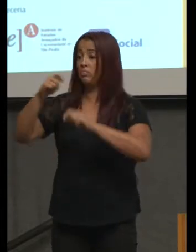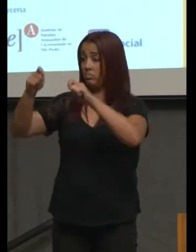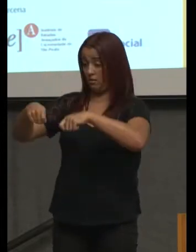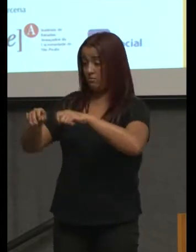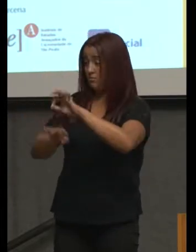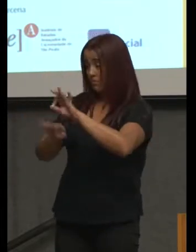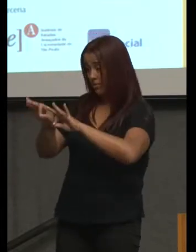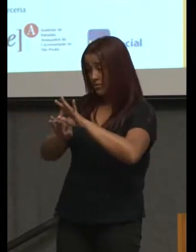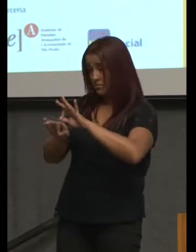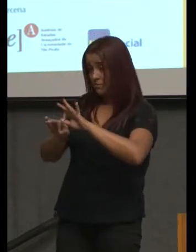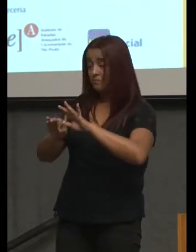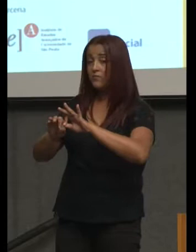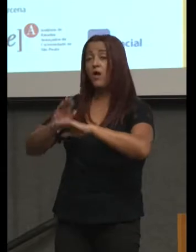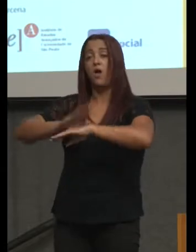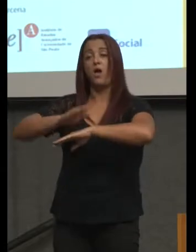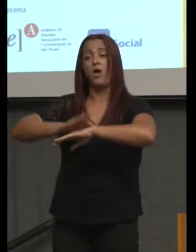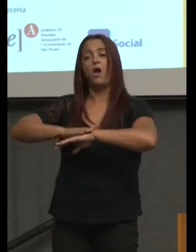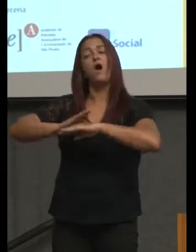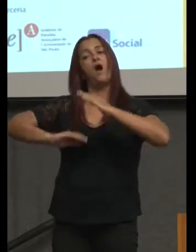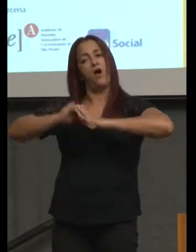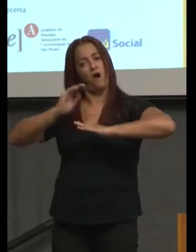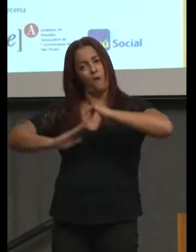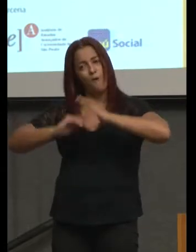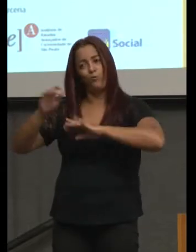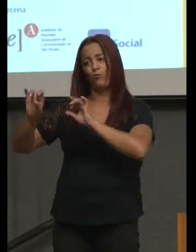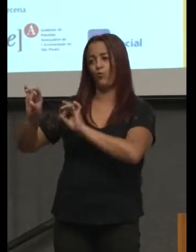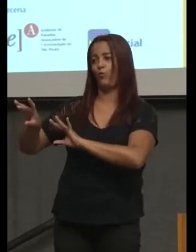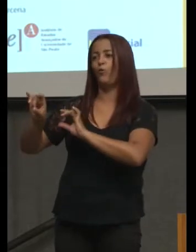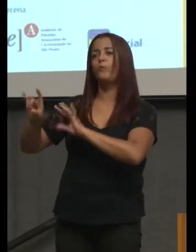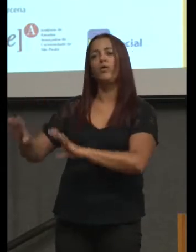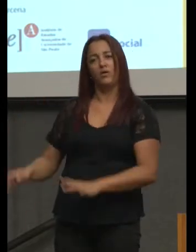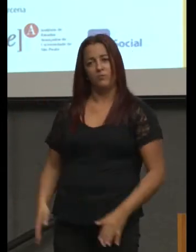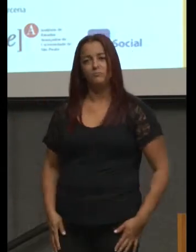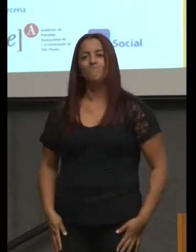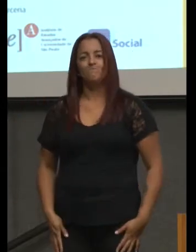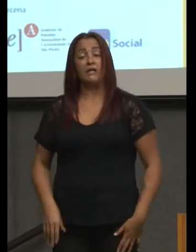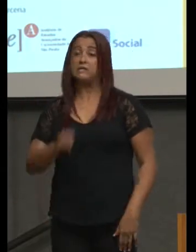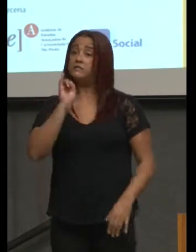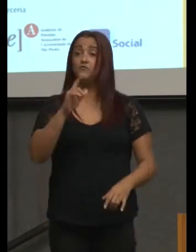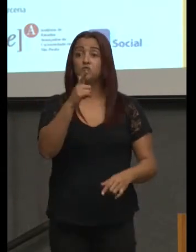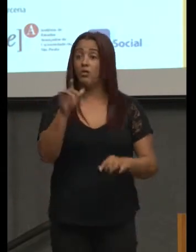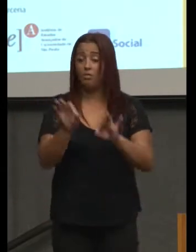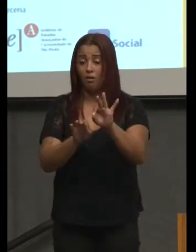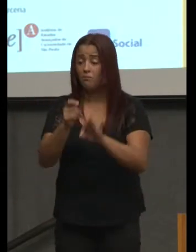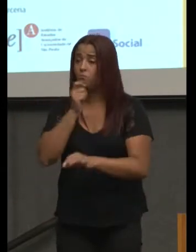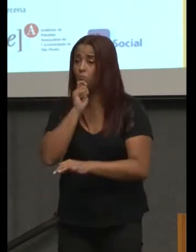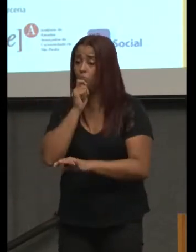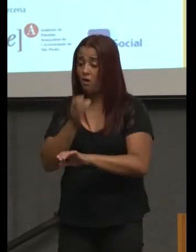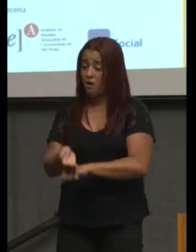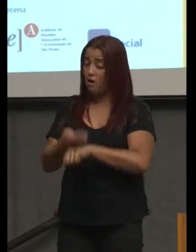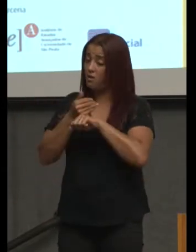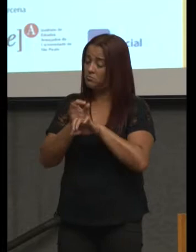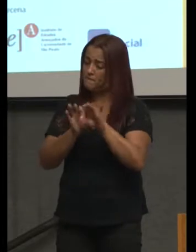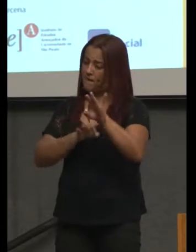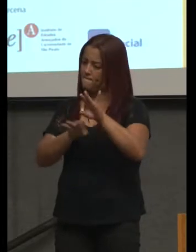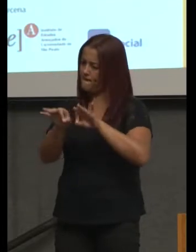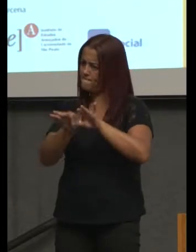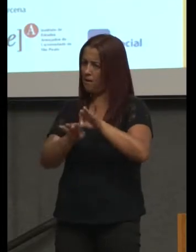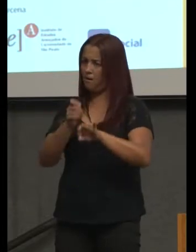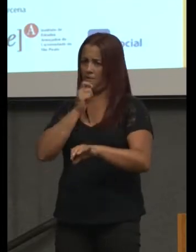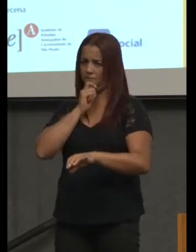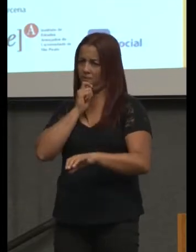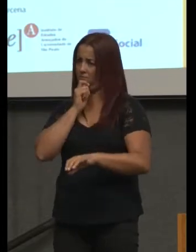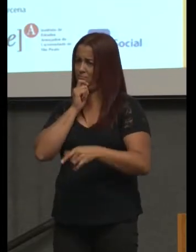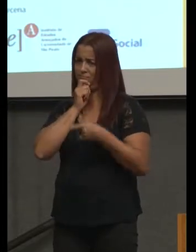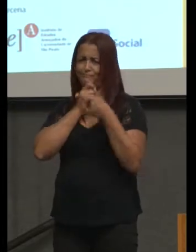preparação, se vira malandro. E aí, o que você vai fazer ali não interessa. Então, eu